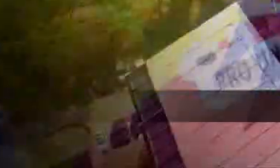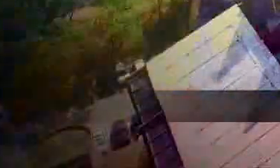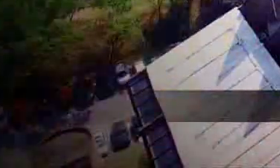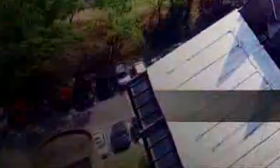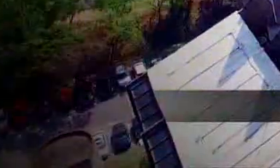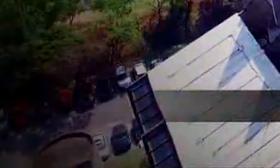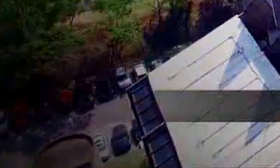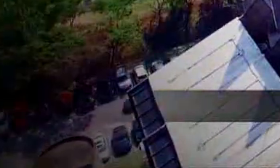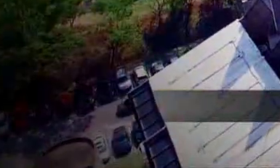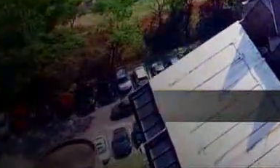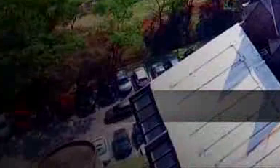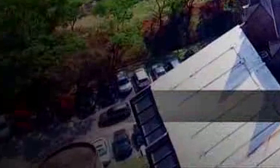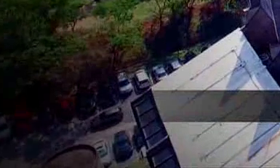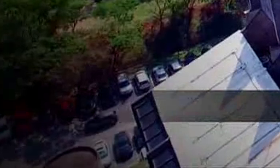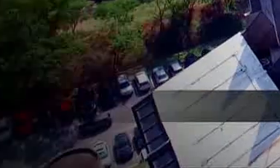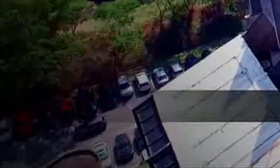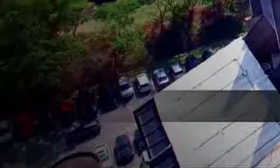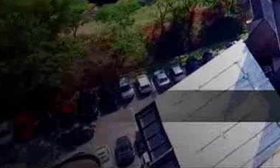Brasil